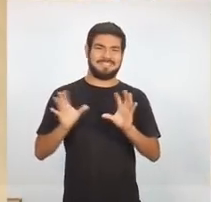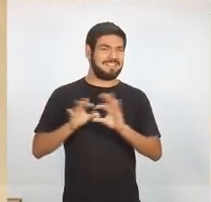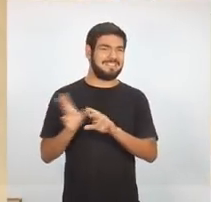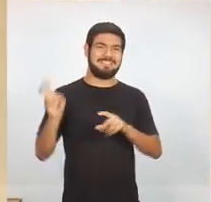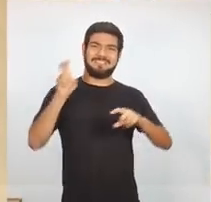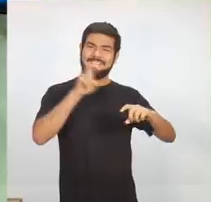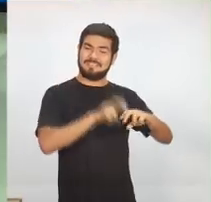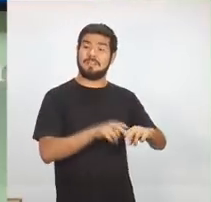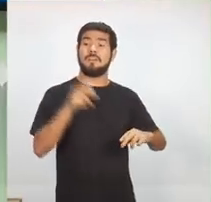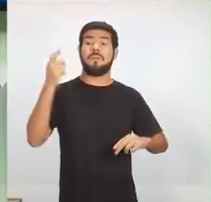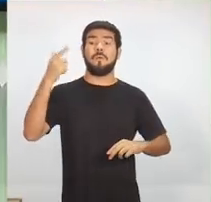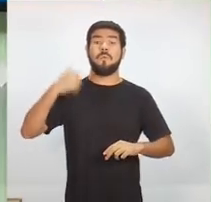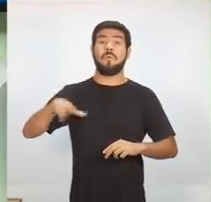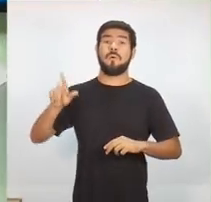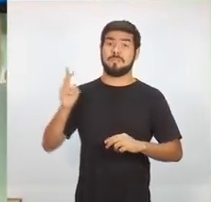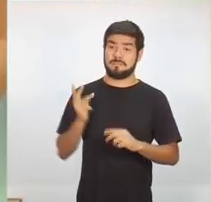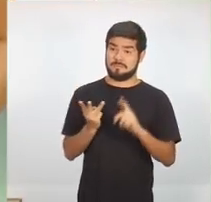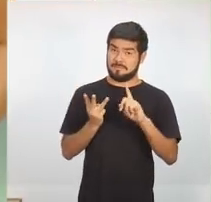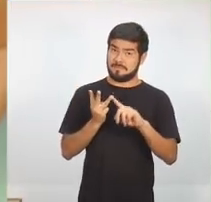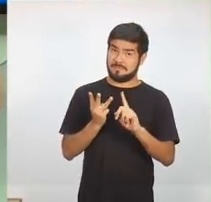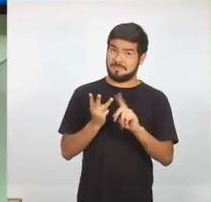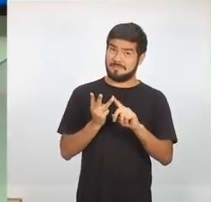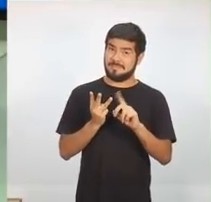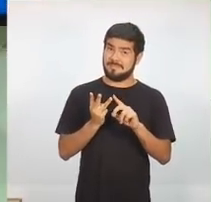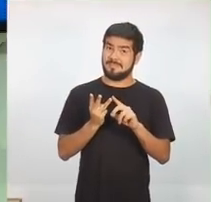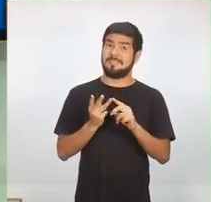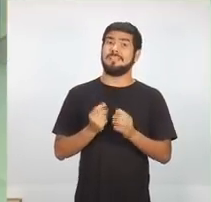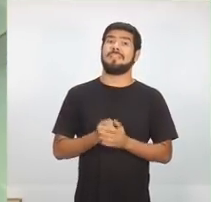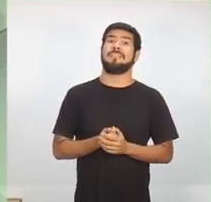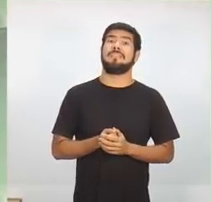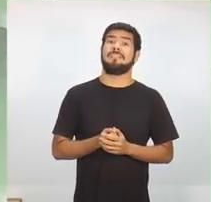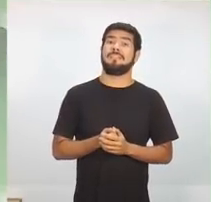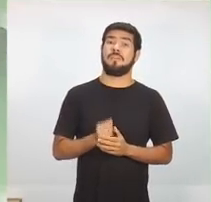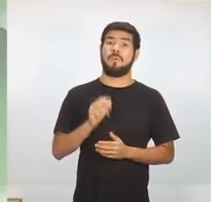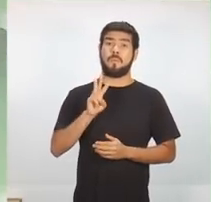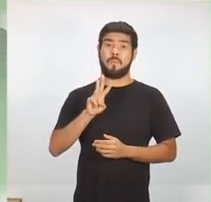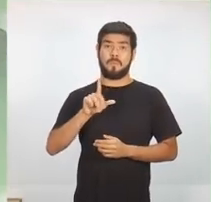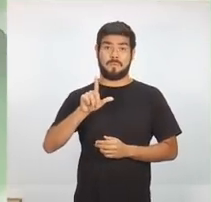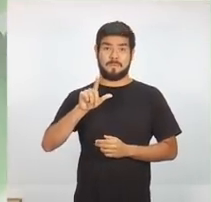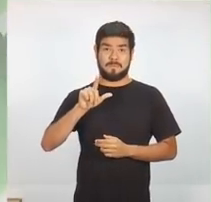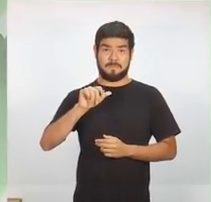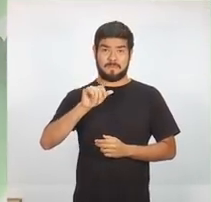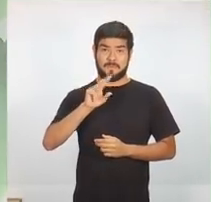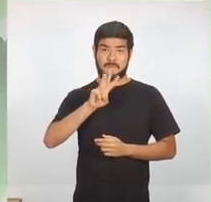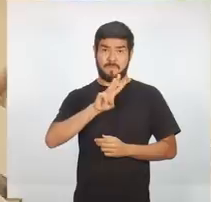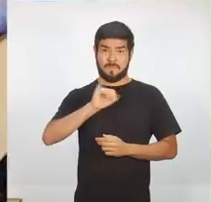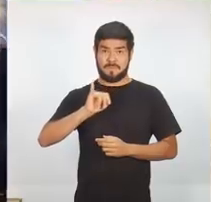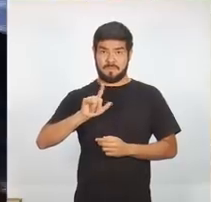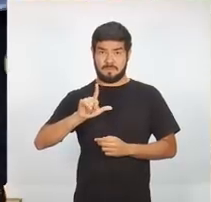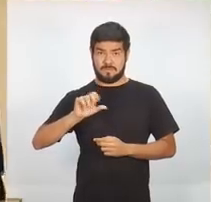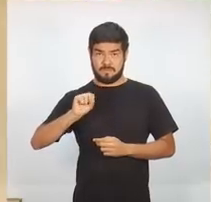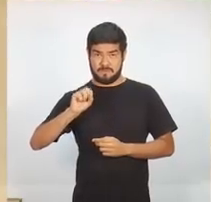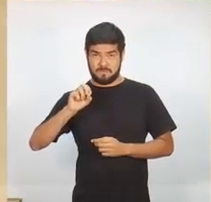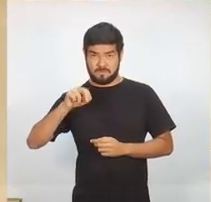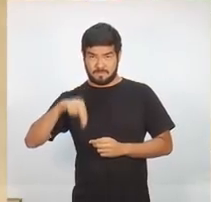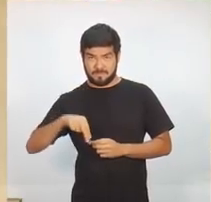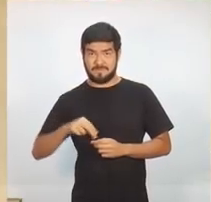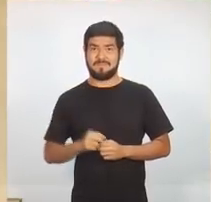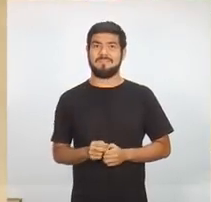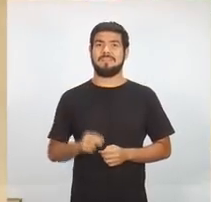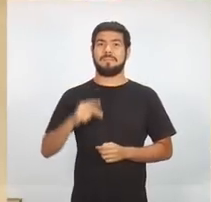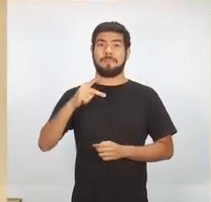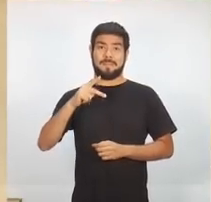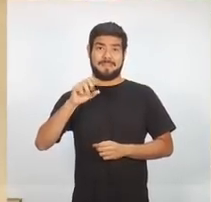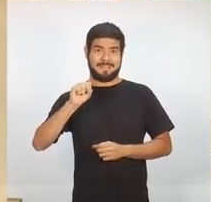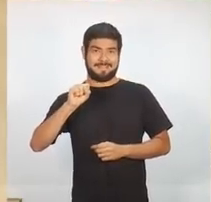O próximo candidato que vai entrar aqui para poder conversar conosco é o Wilson Lima, do PSC. Tudo bem, Márcia? Está toda a